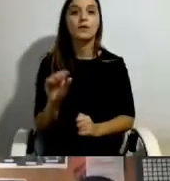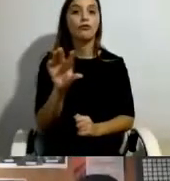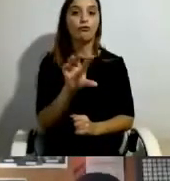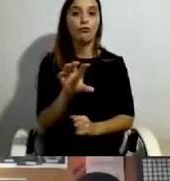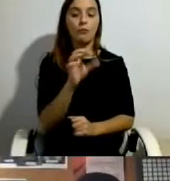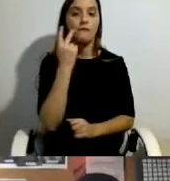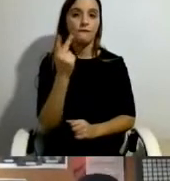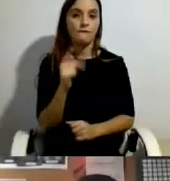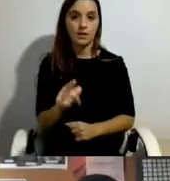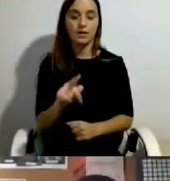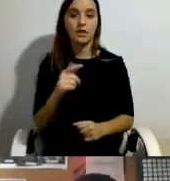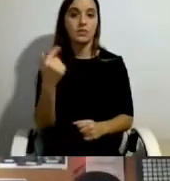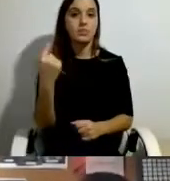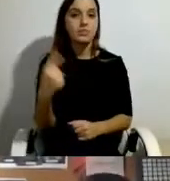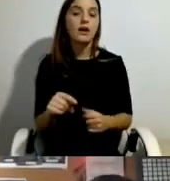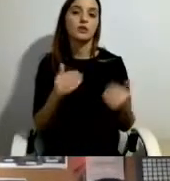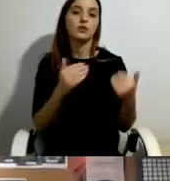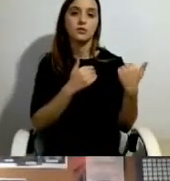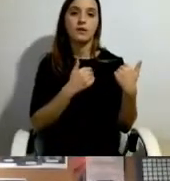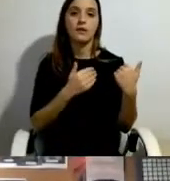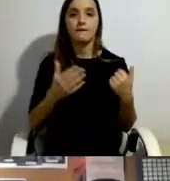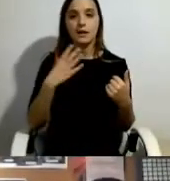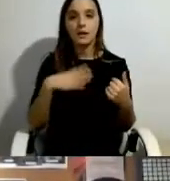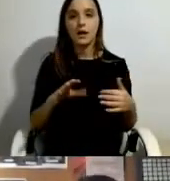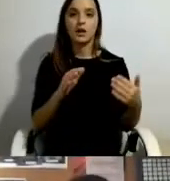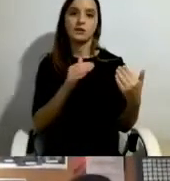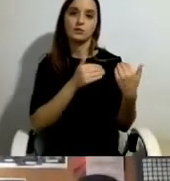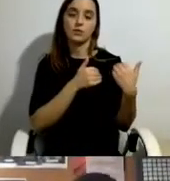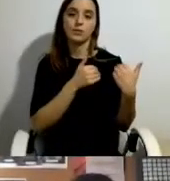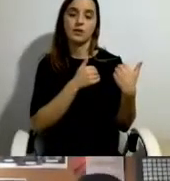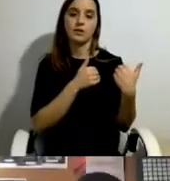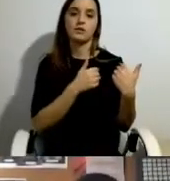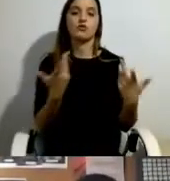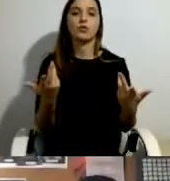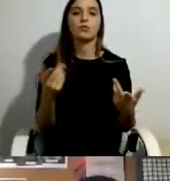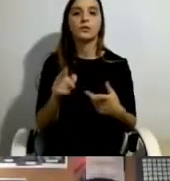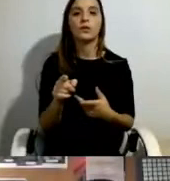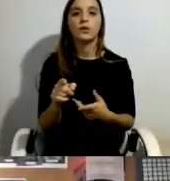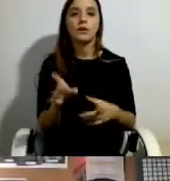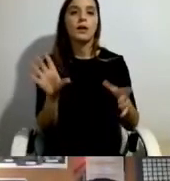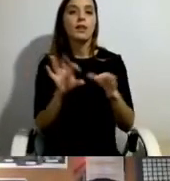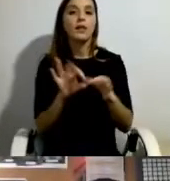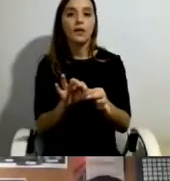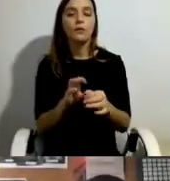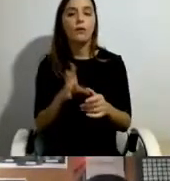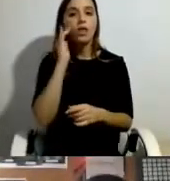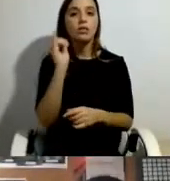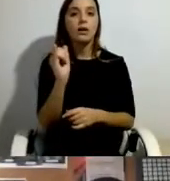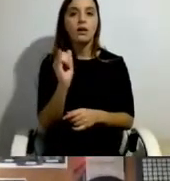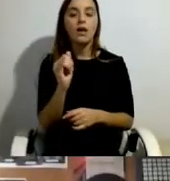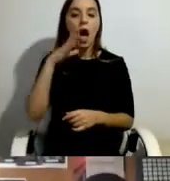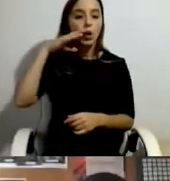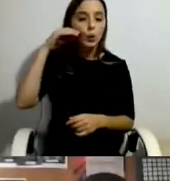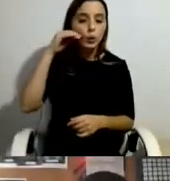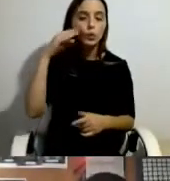têm responsabilidades e querem assumir essas responsabilidades e, portanto, no fundo, isto está muito ligado a esta ideia de ser adulto, ter uma